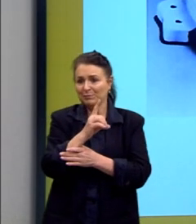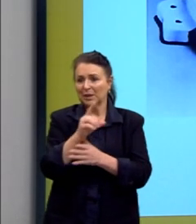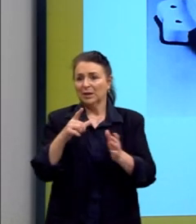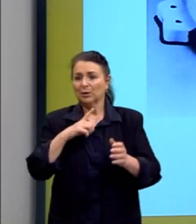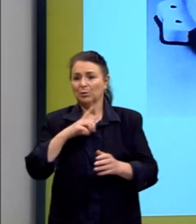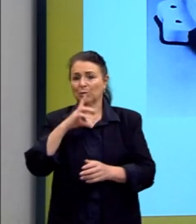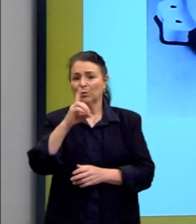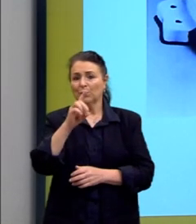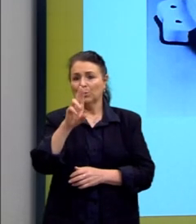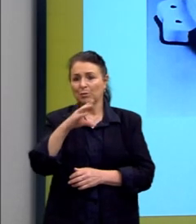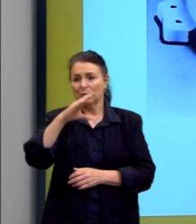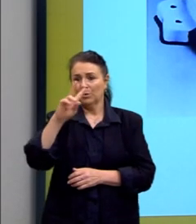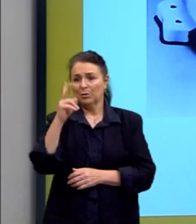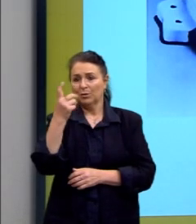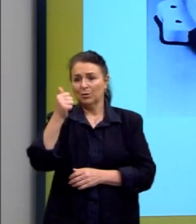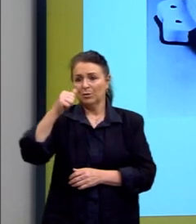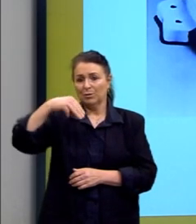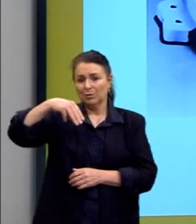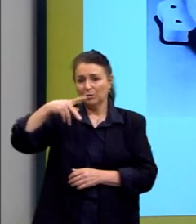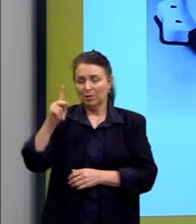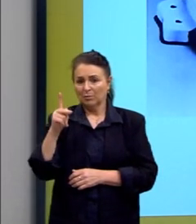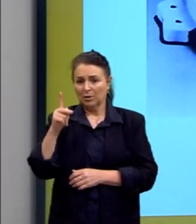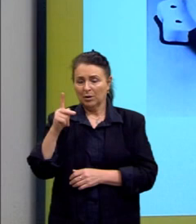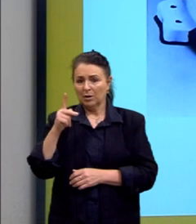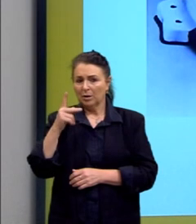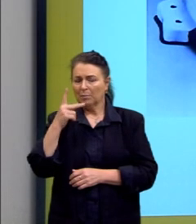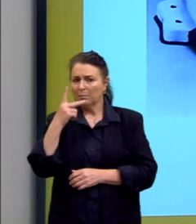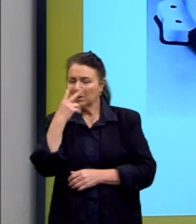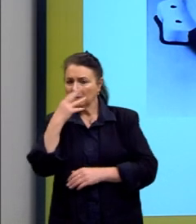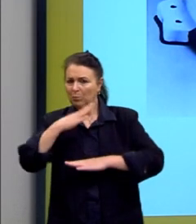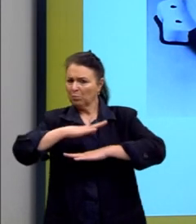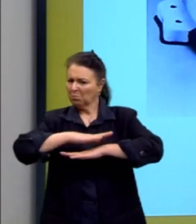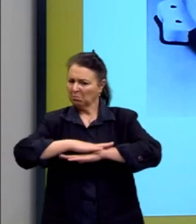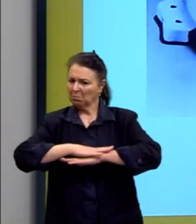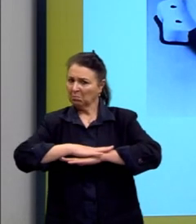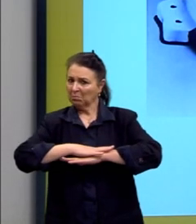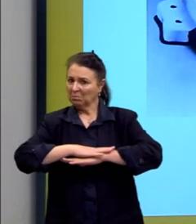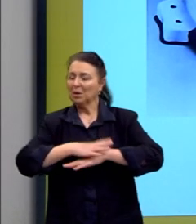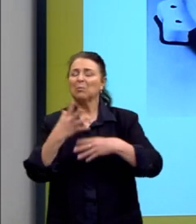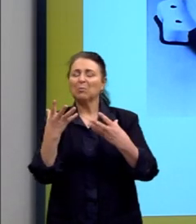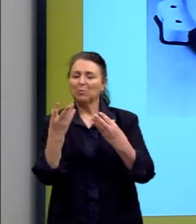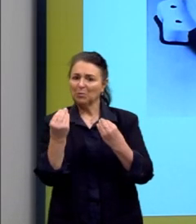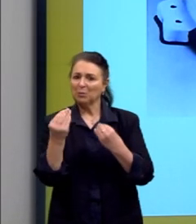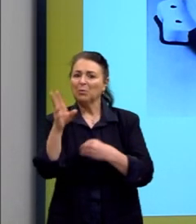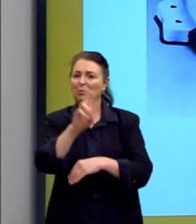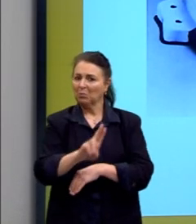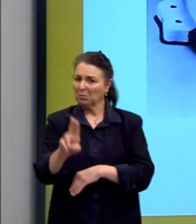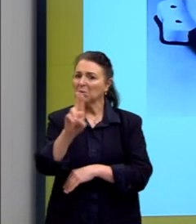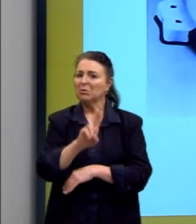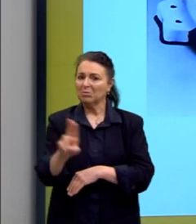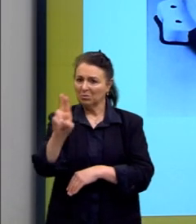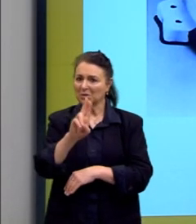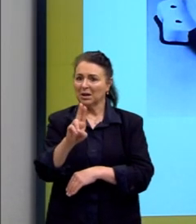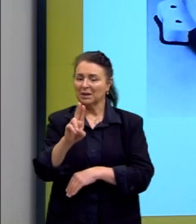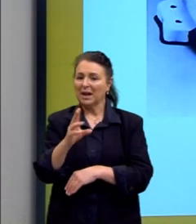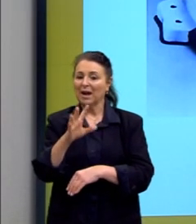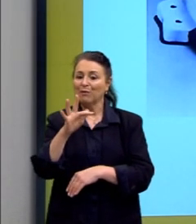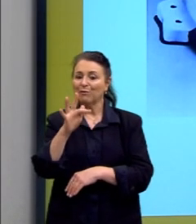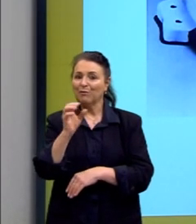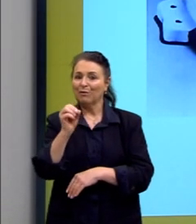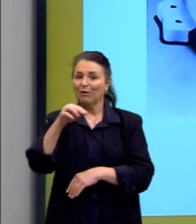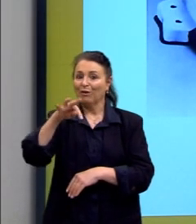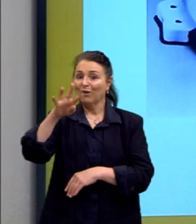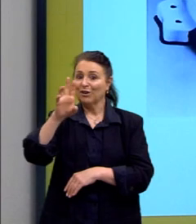assim como a Mona Lisa, é uma imagem muito reproduzida. A fonte, ela